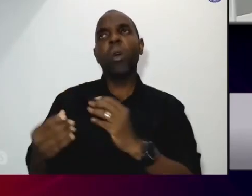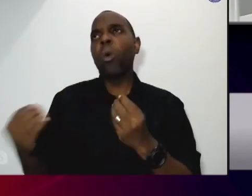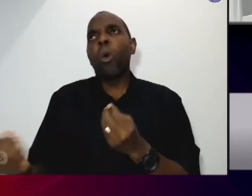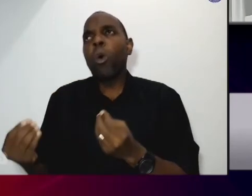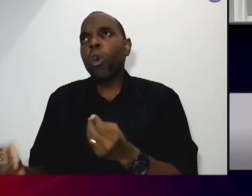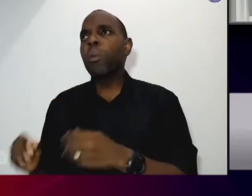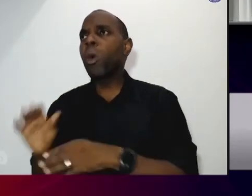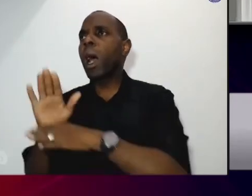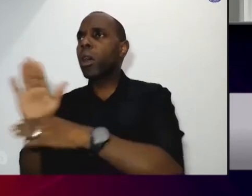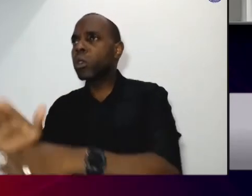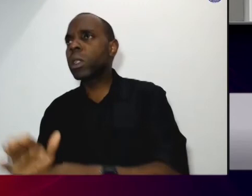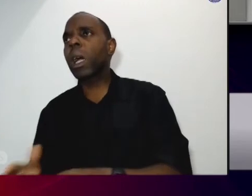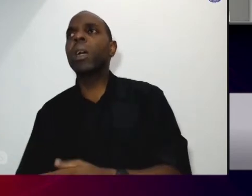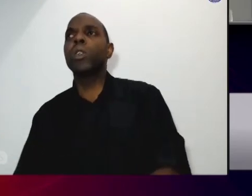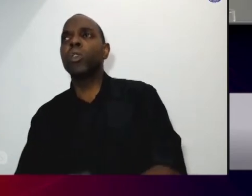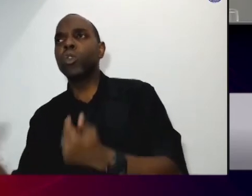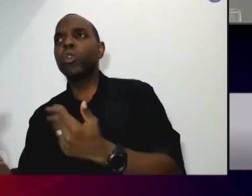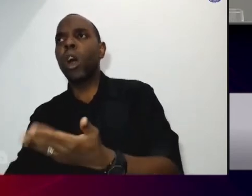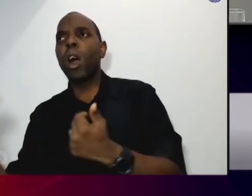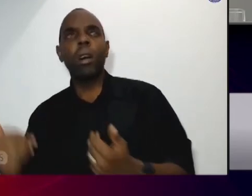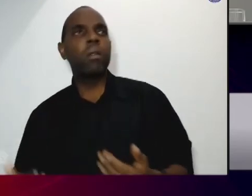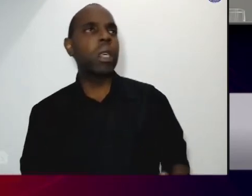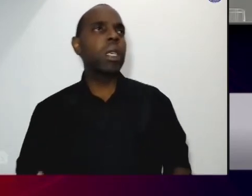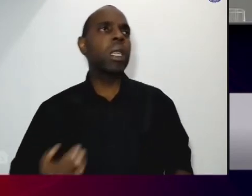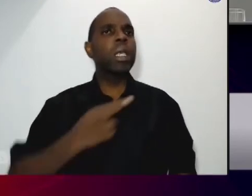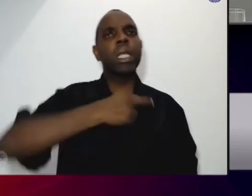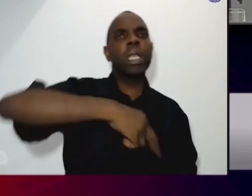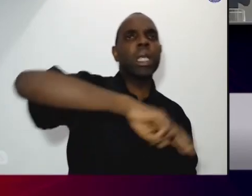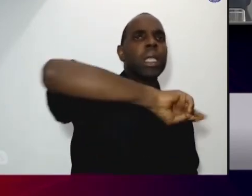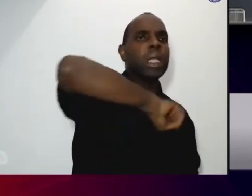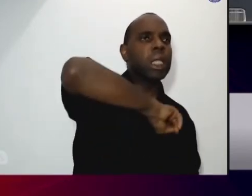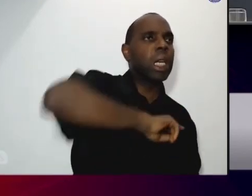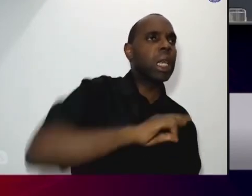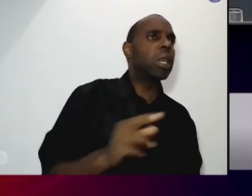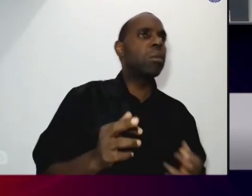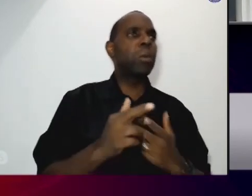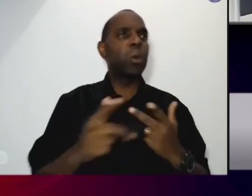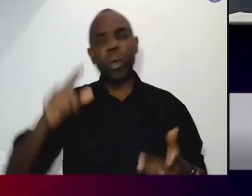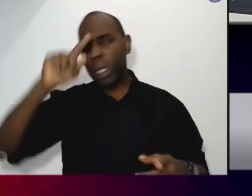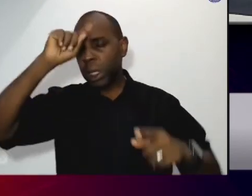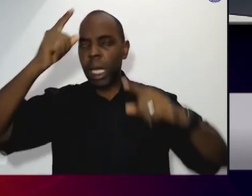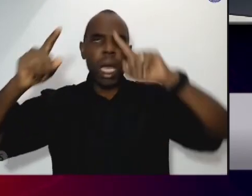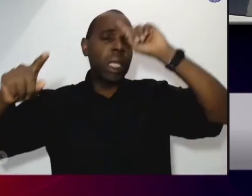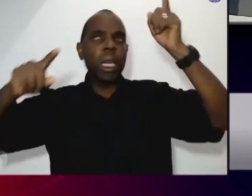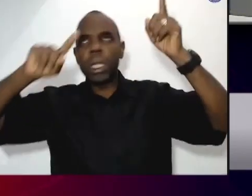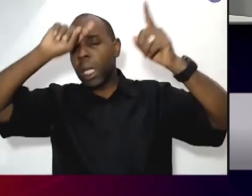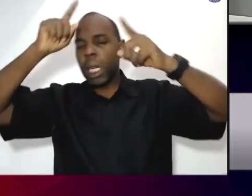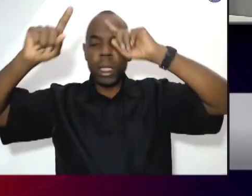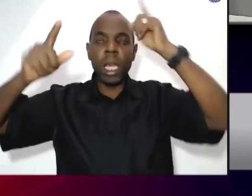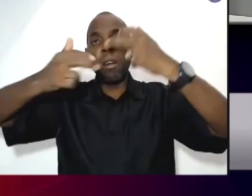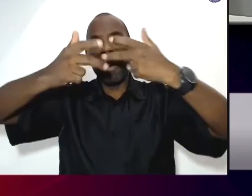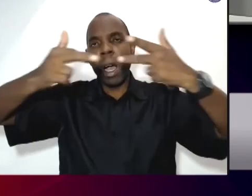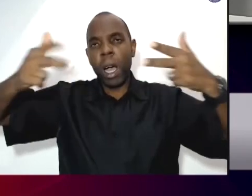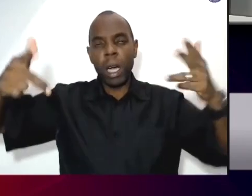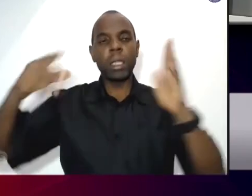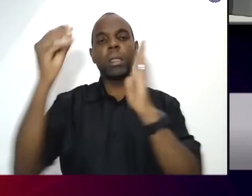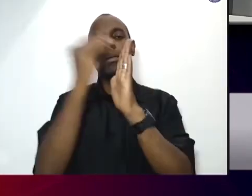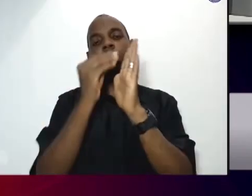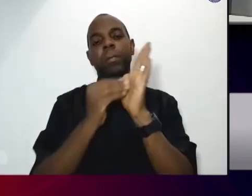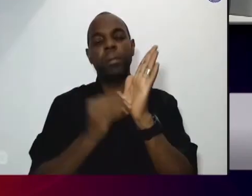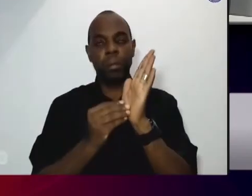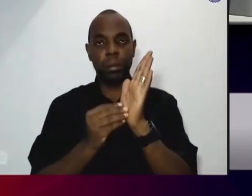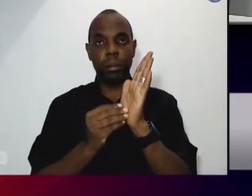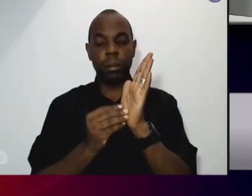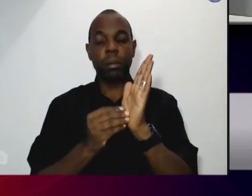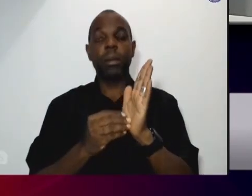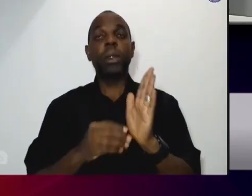também tem subsídio ecumênico ele tem vários materiais e ideias propósitos aí o que nós fizemos a gente criou um